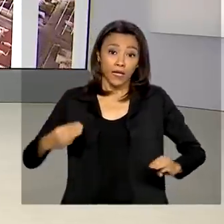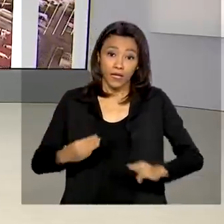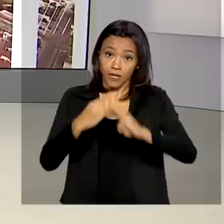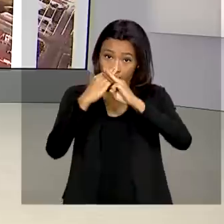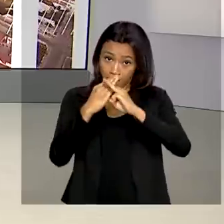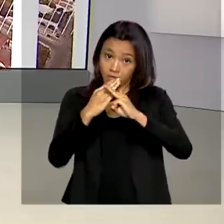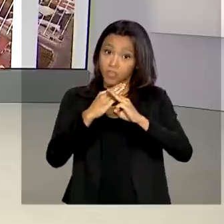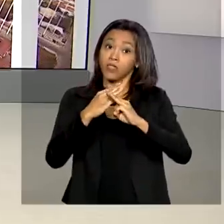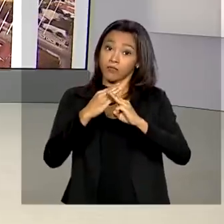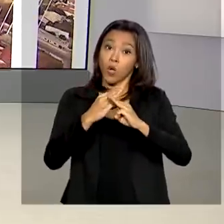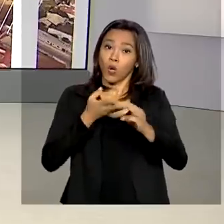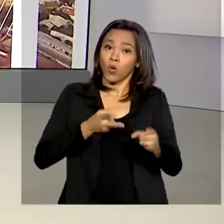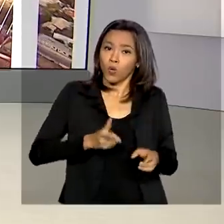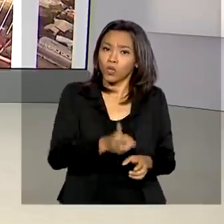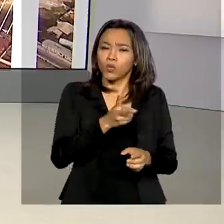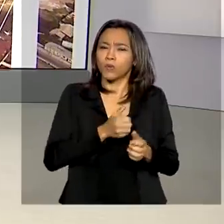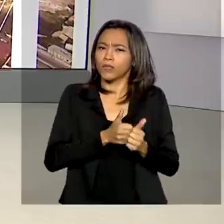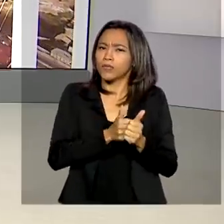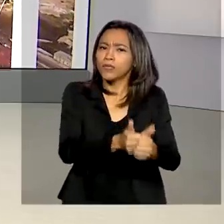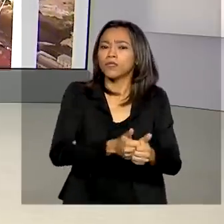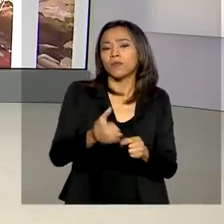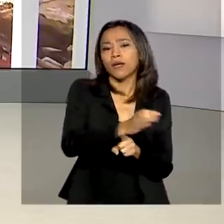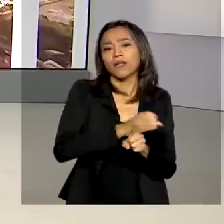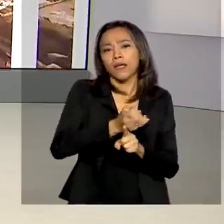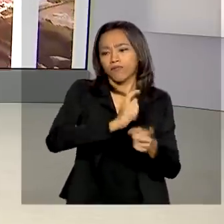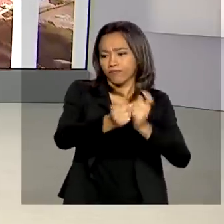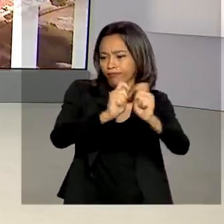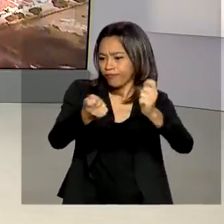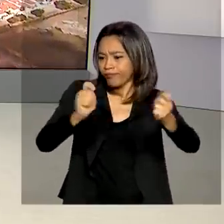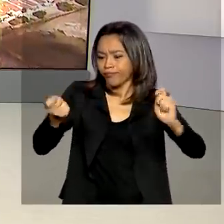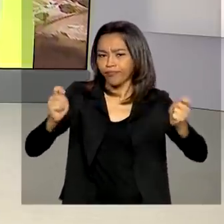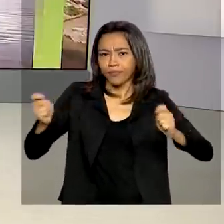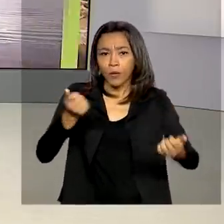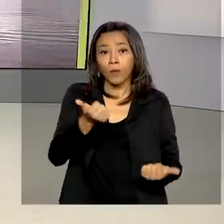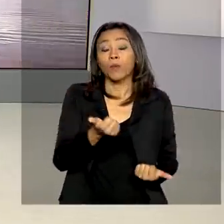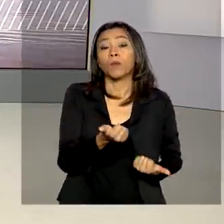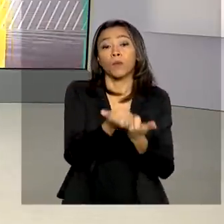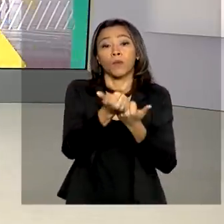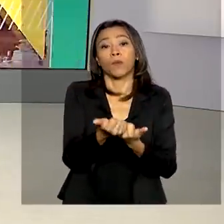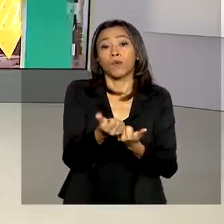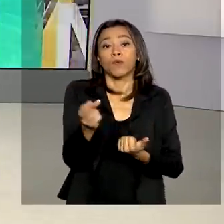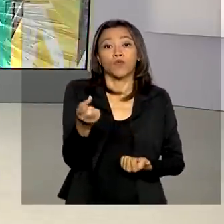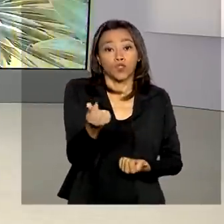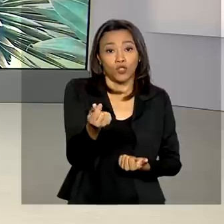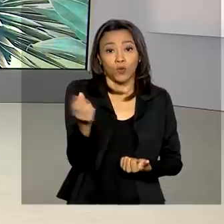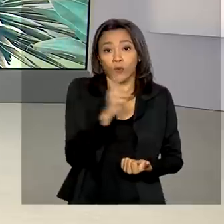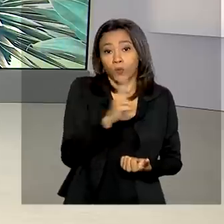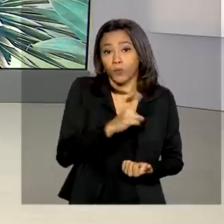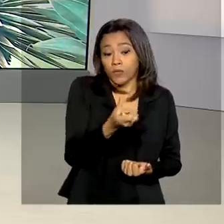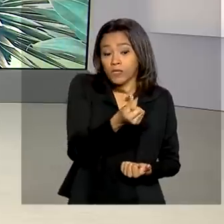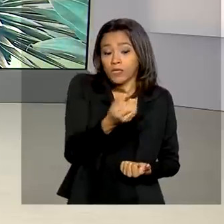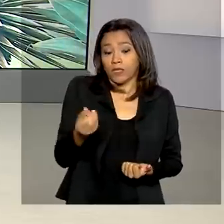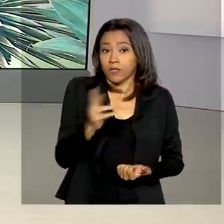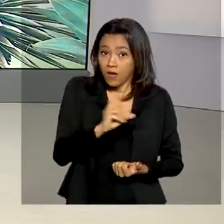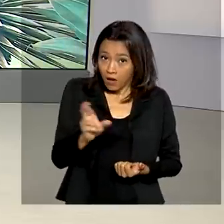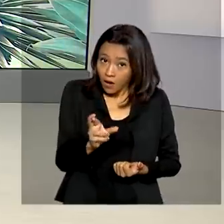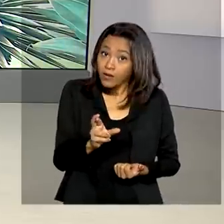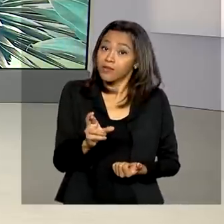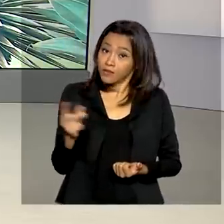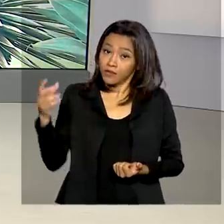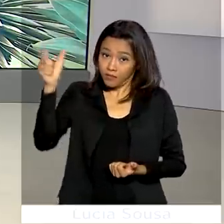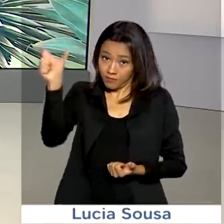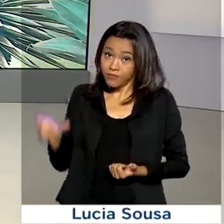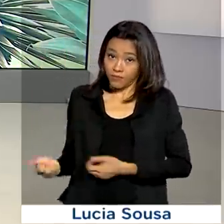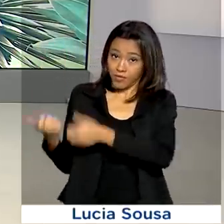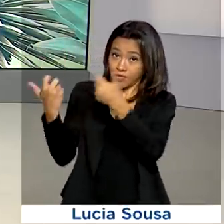Federal segue com o calendário de pagamentos do auxílio emergencial de 600 reais. O repórter Glauco de Queiroz conta agora para a gente quem